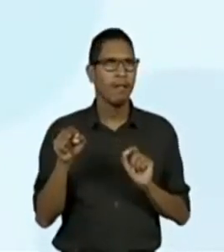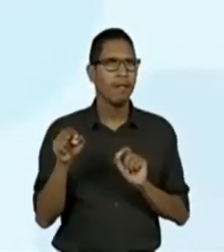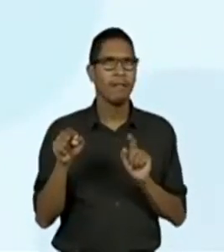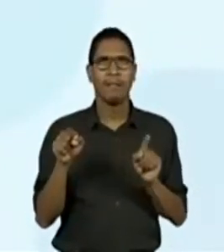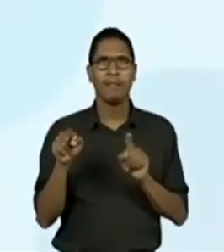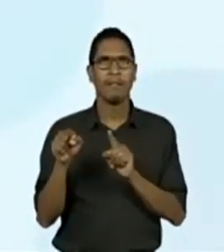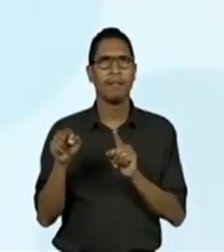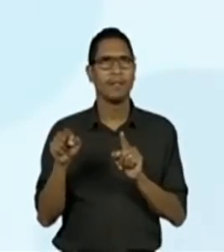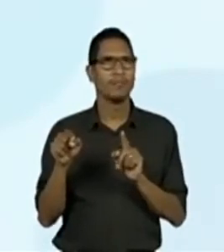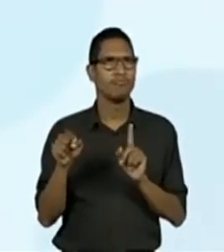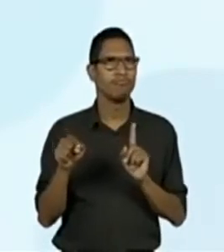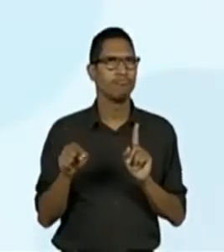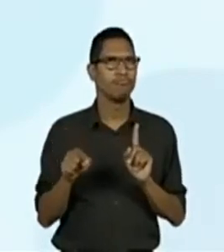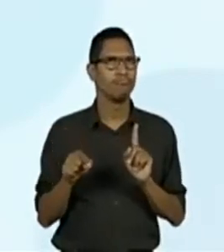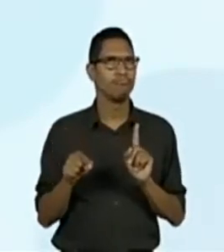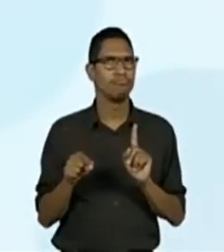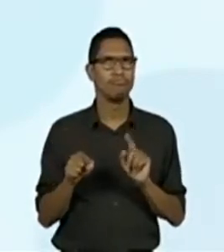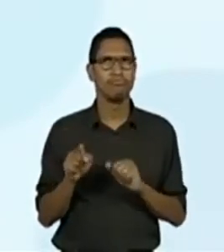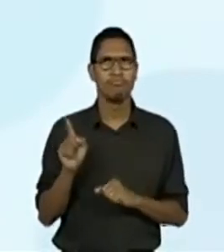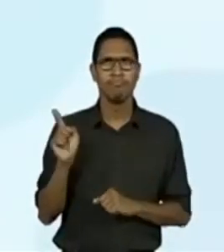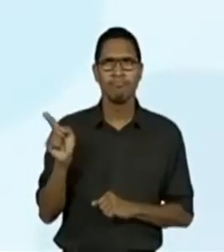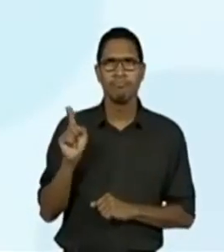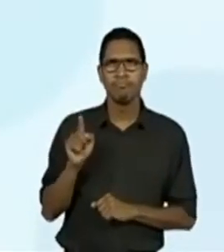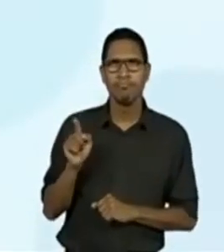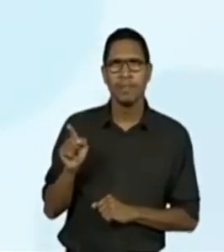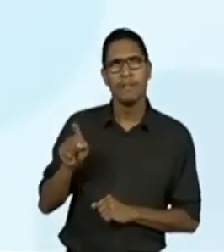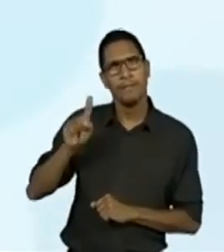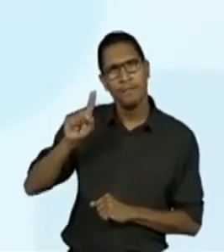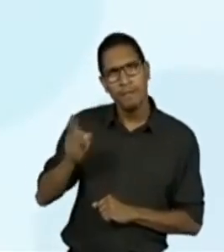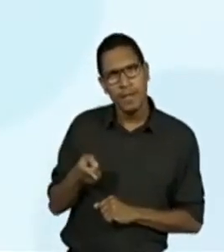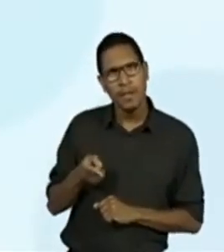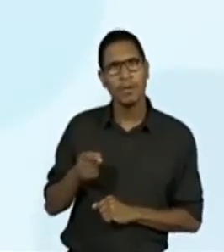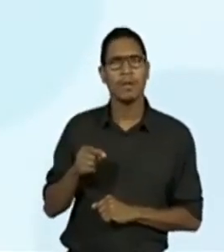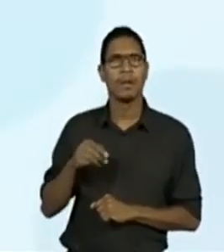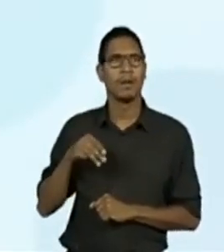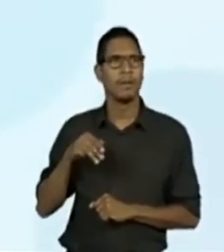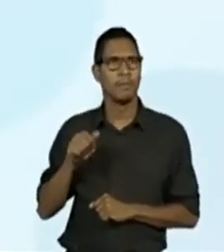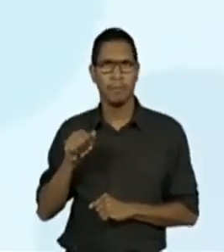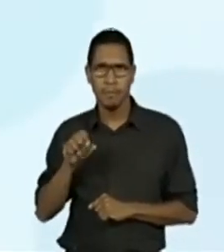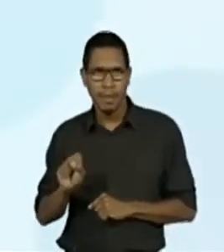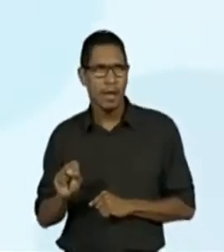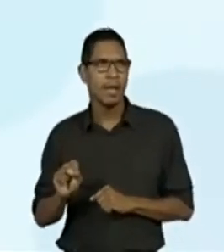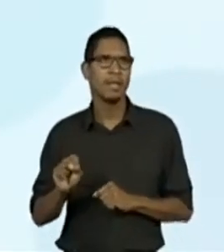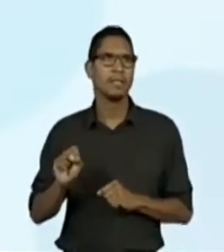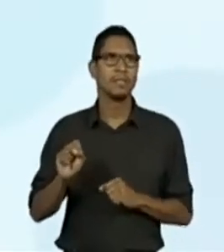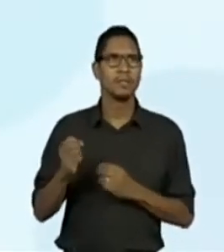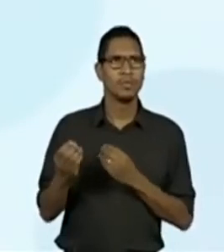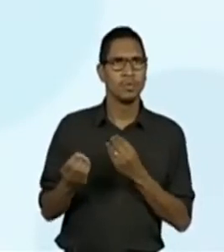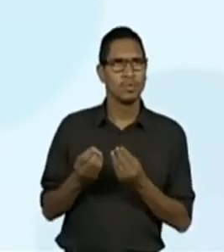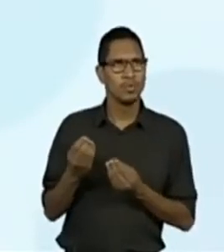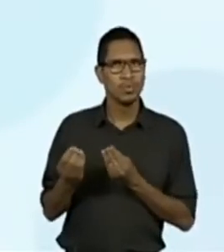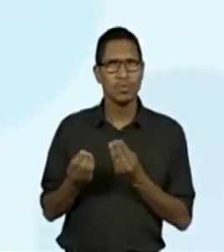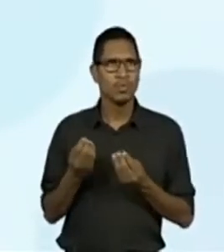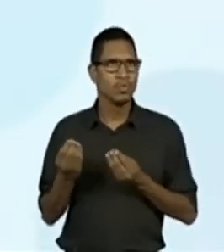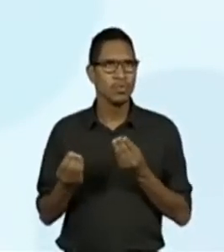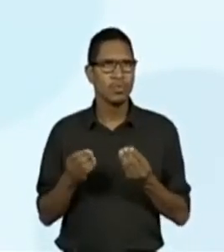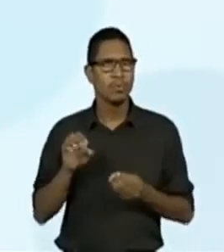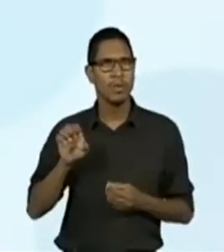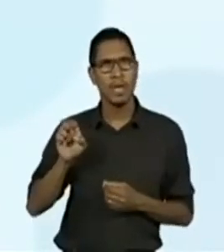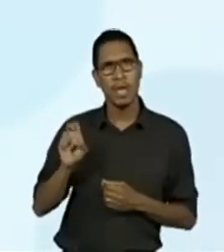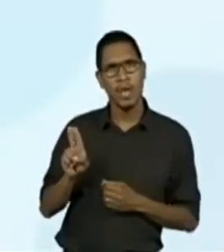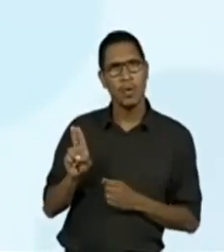Gente, não. É depois da nossa vírgula. Vocês podem falar da briga dos cientistas contra os ufólogos. Mas,